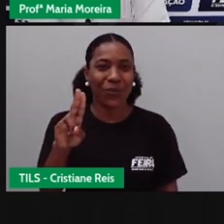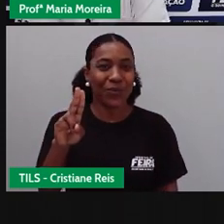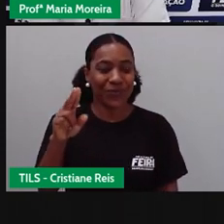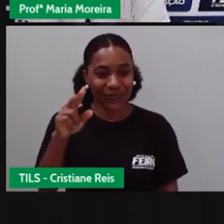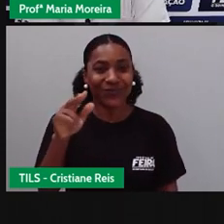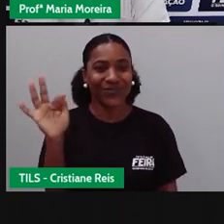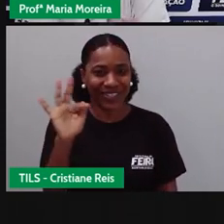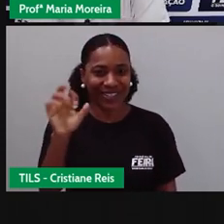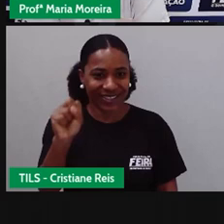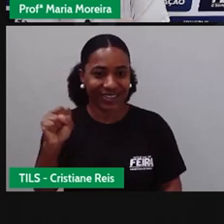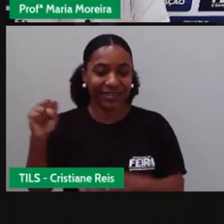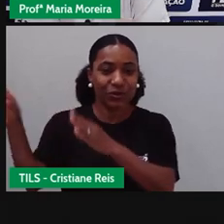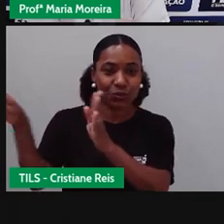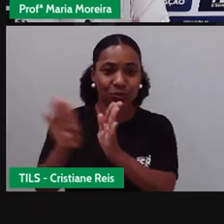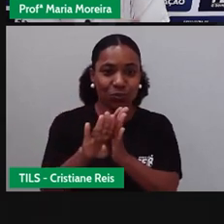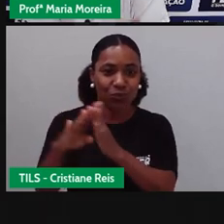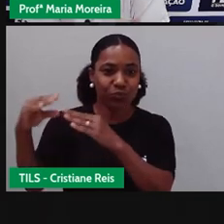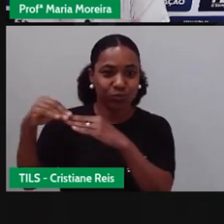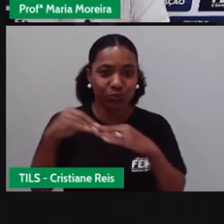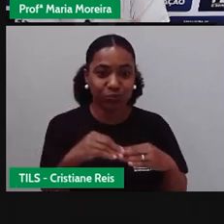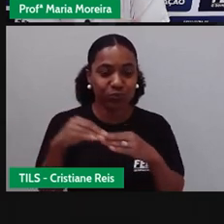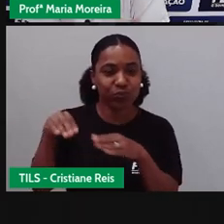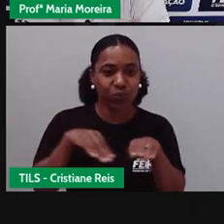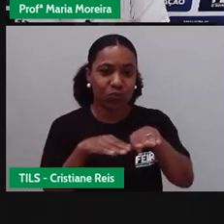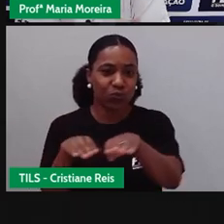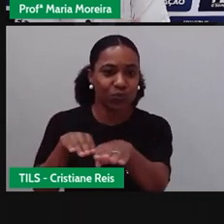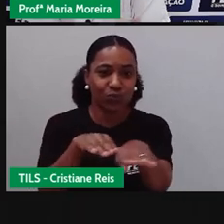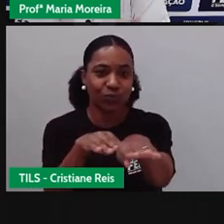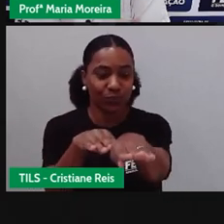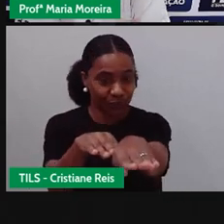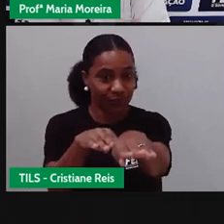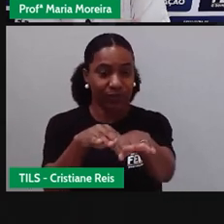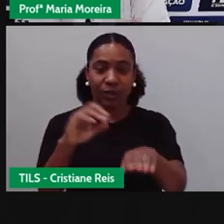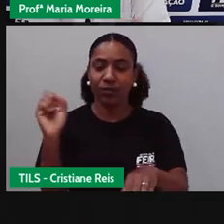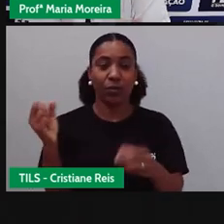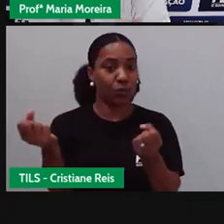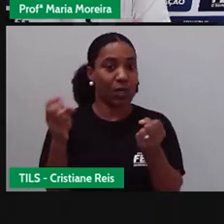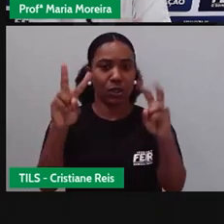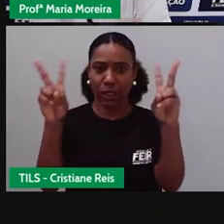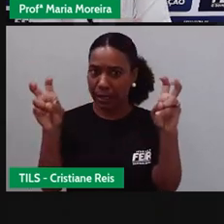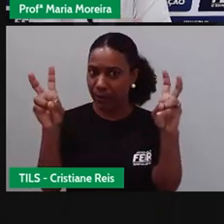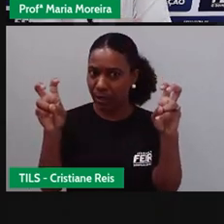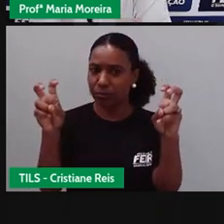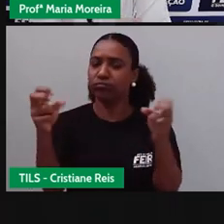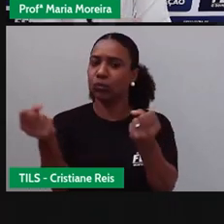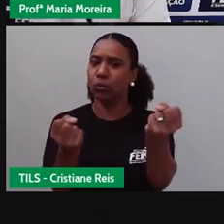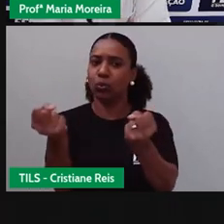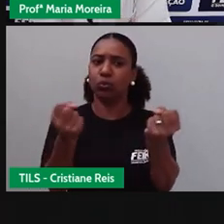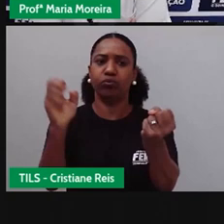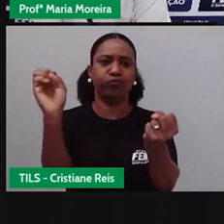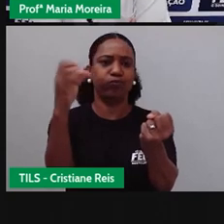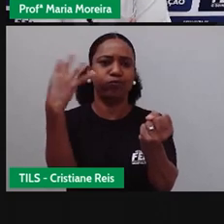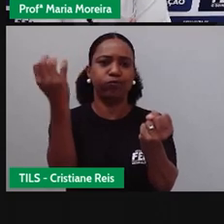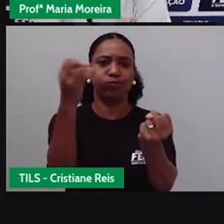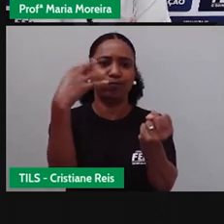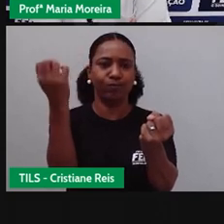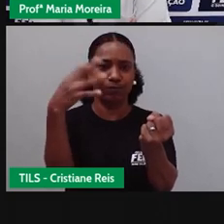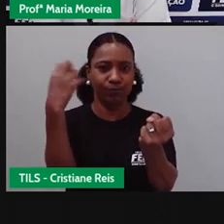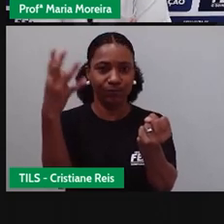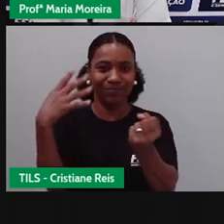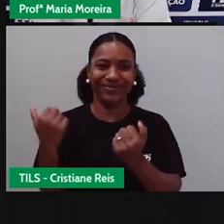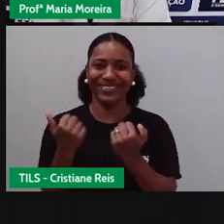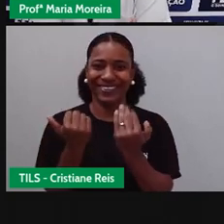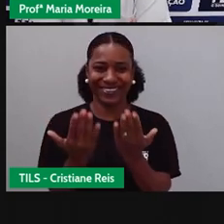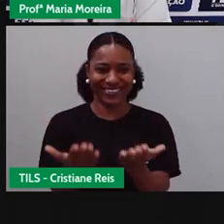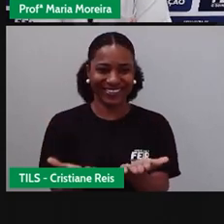Feira de Santana. E vamos falar aí hoje sobre ambulâncias na nossa aula de linguagem. Mas antes disso, dêem uma moralzinha pra